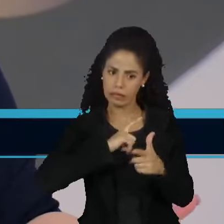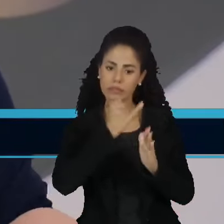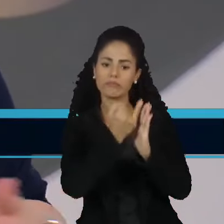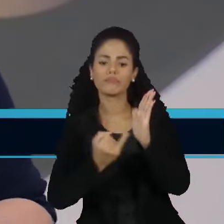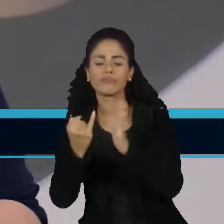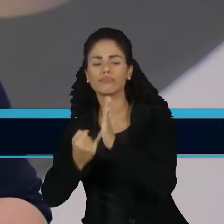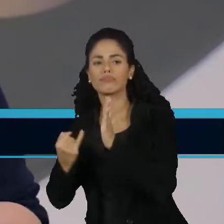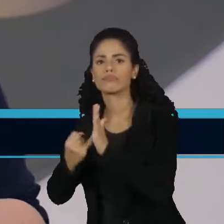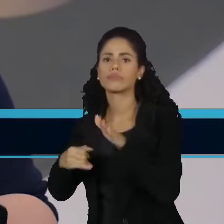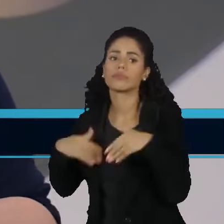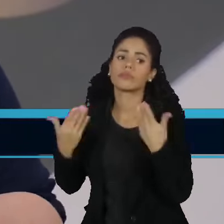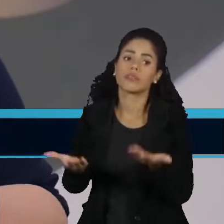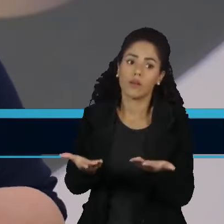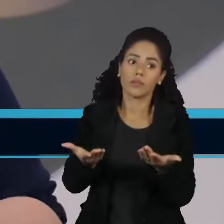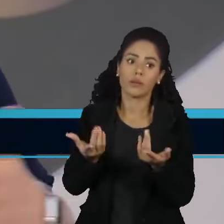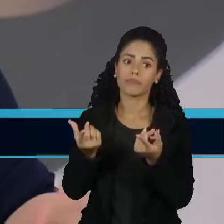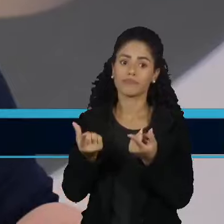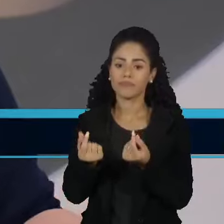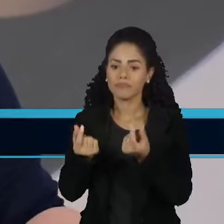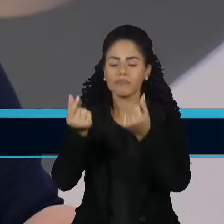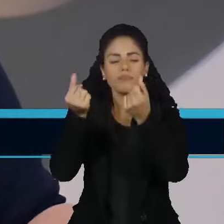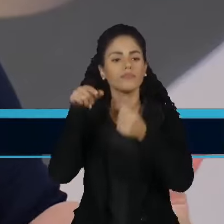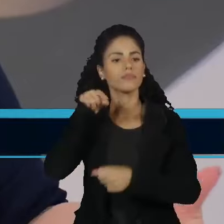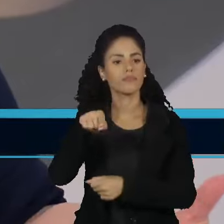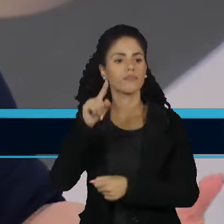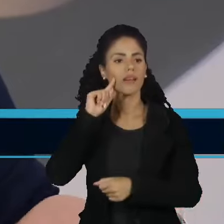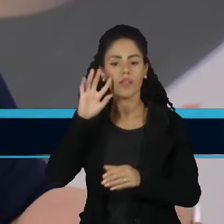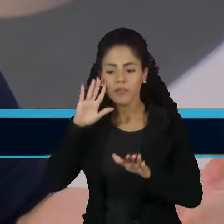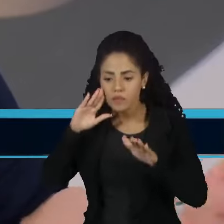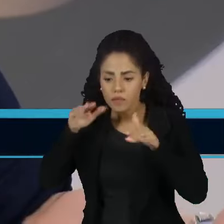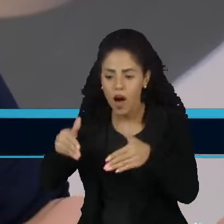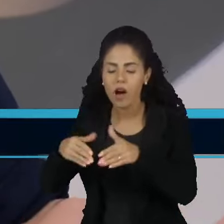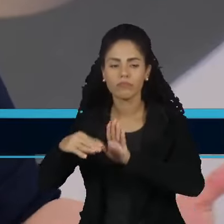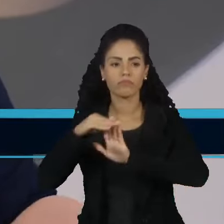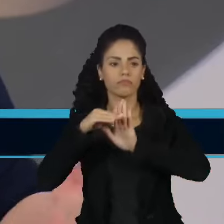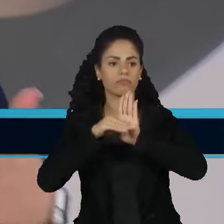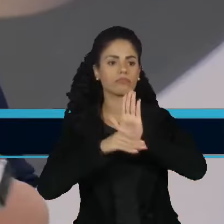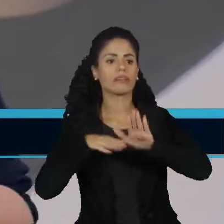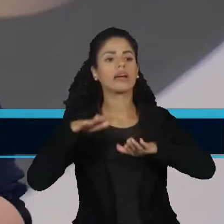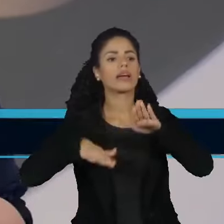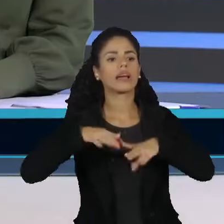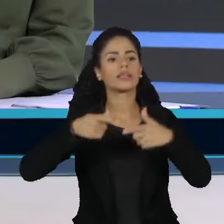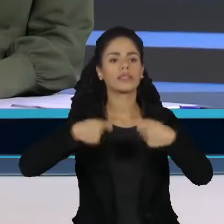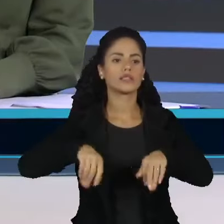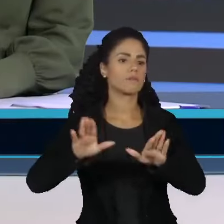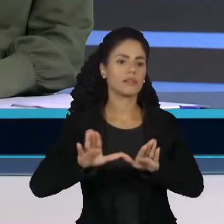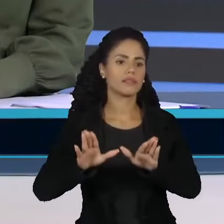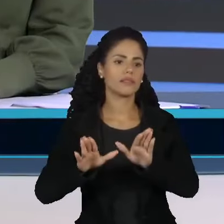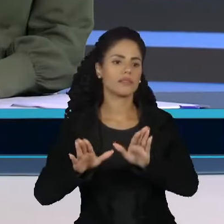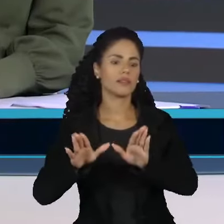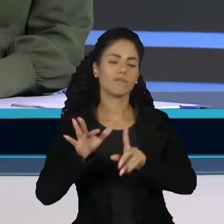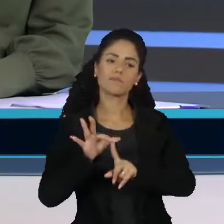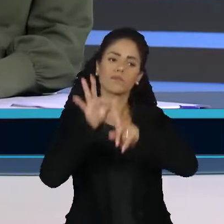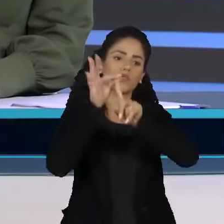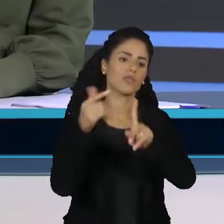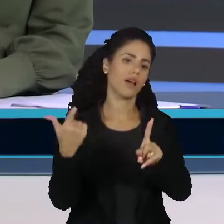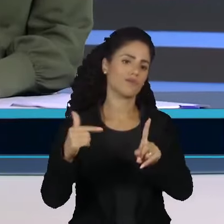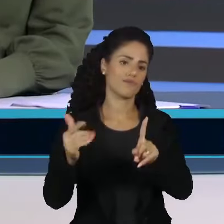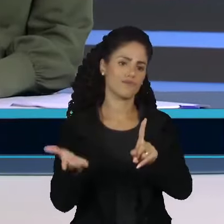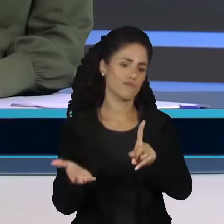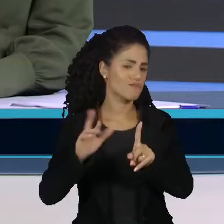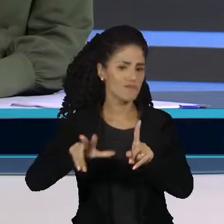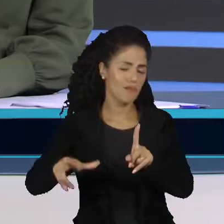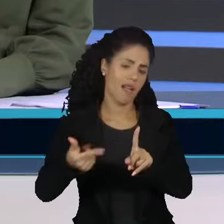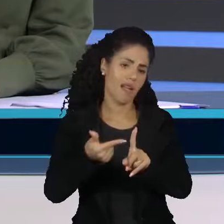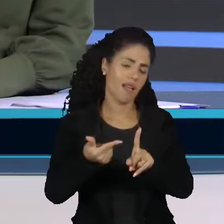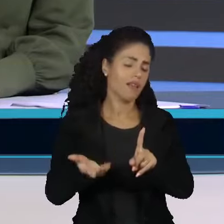sobra a possibilidade que o recurso seja destinado para pautas que não necessariamente são as prioritárias e que estão sendo feitas com a